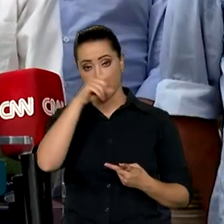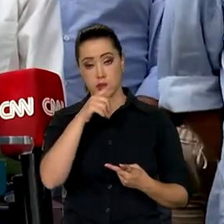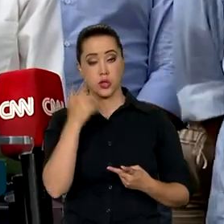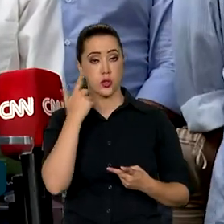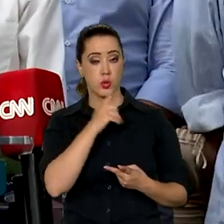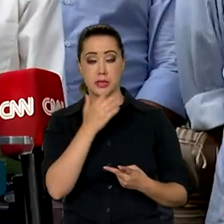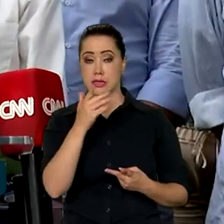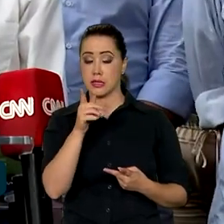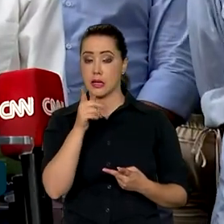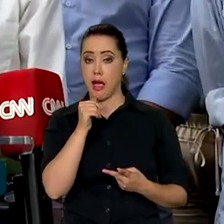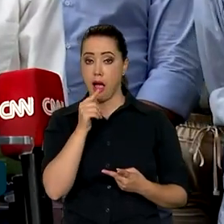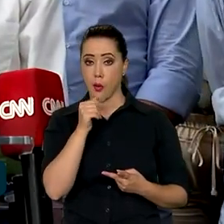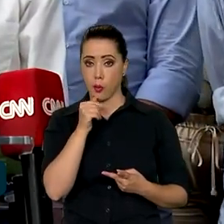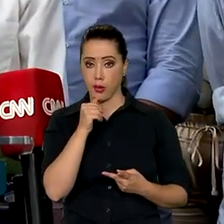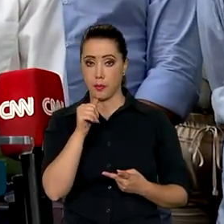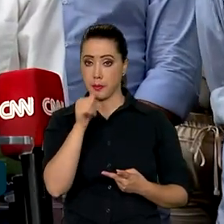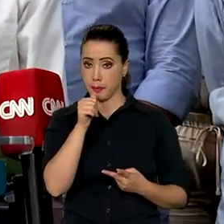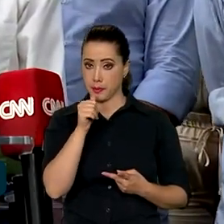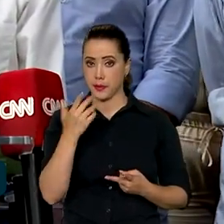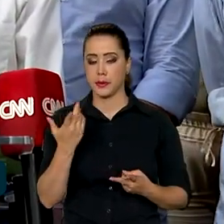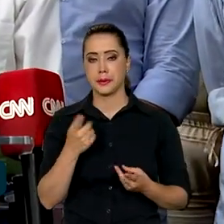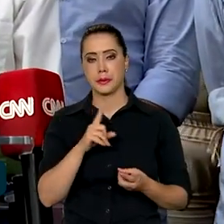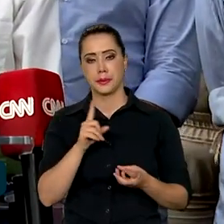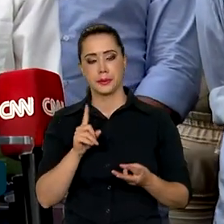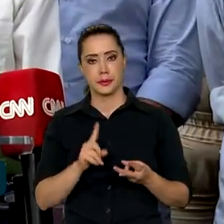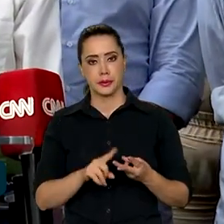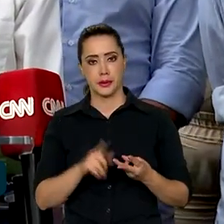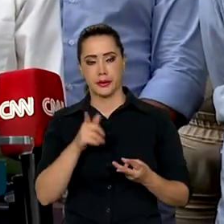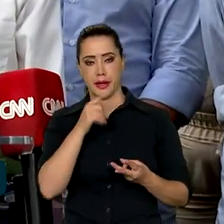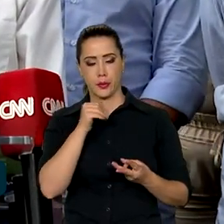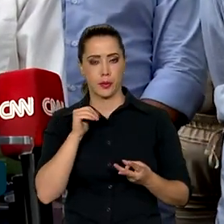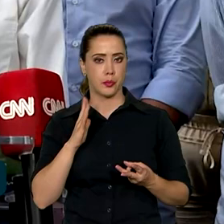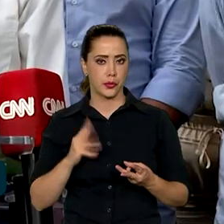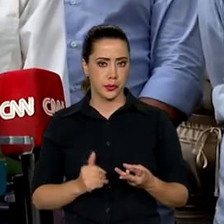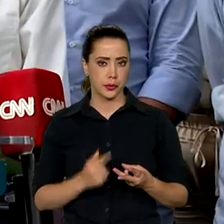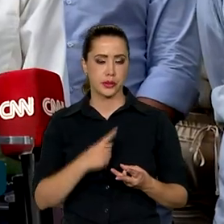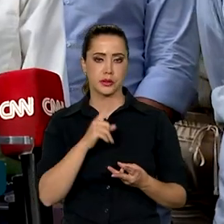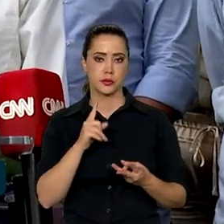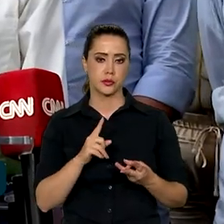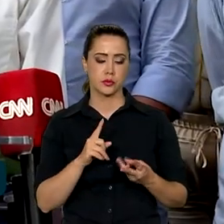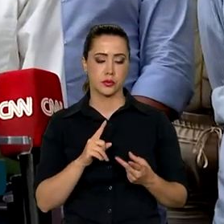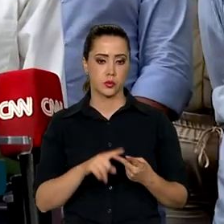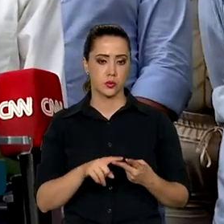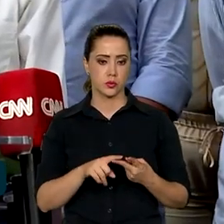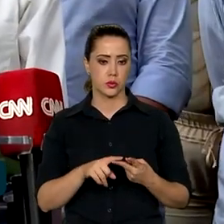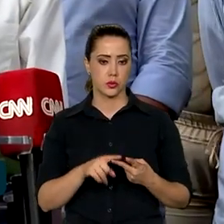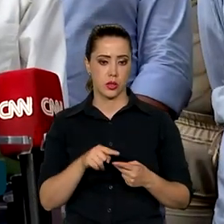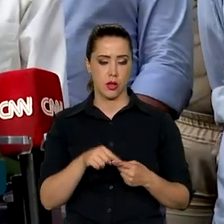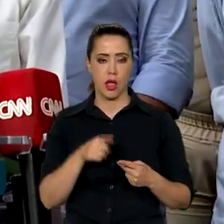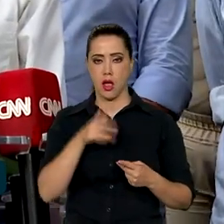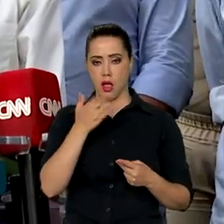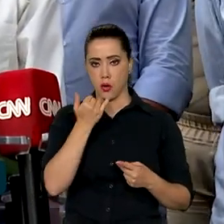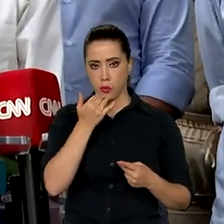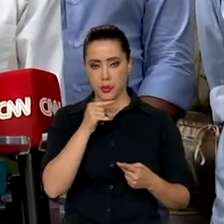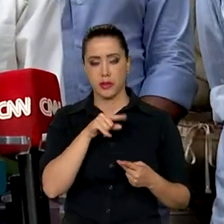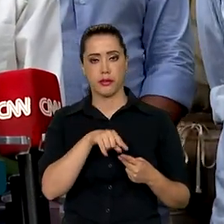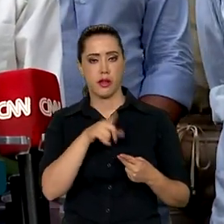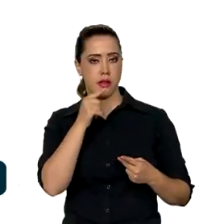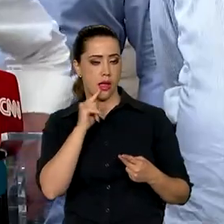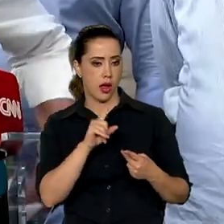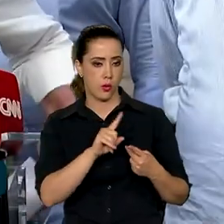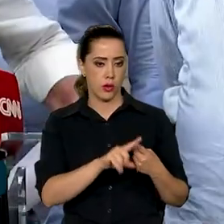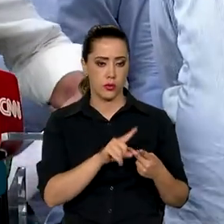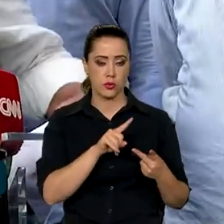água potável. O segundo ponto que a gente tem enfrentado aqui é a atividade do transporte